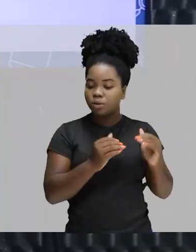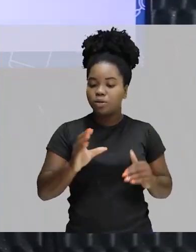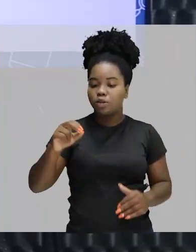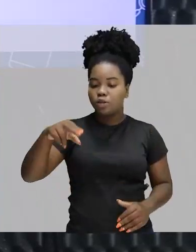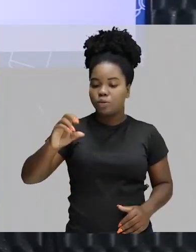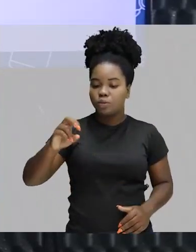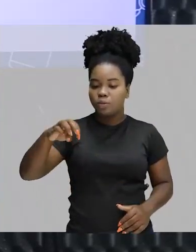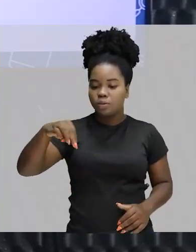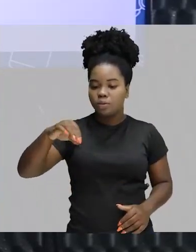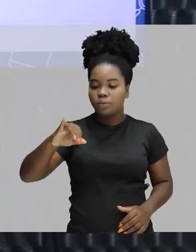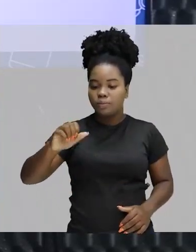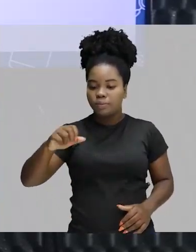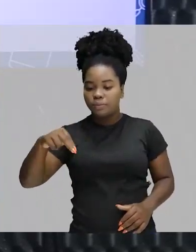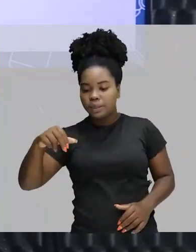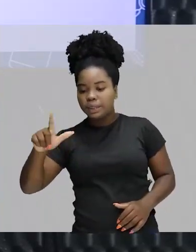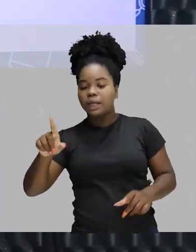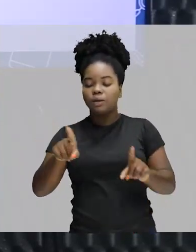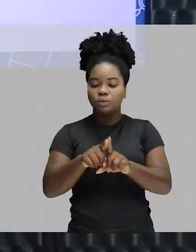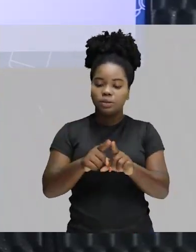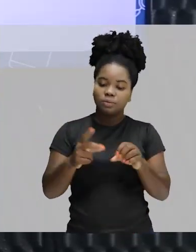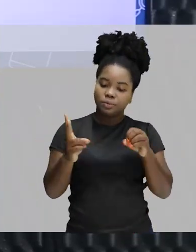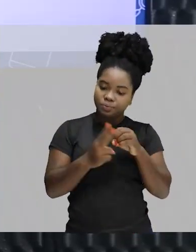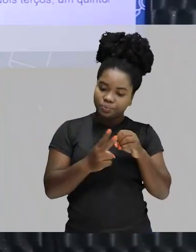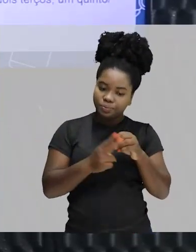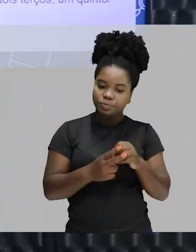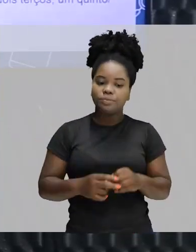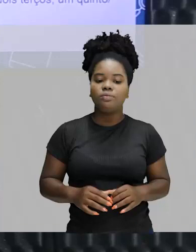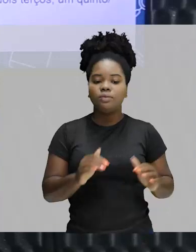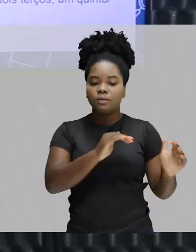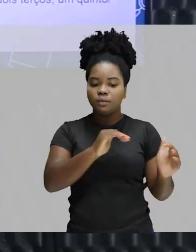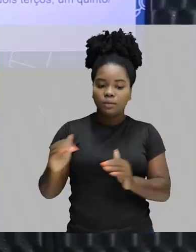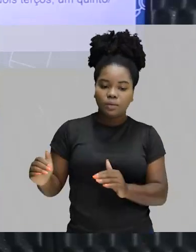a concordância nominal e também a concordância verbal.